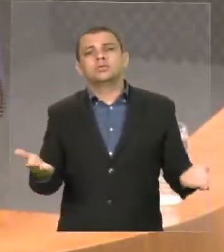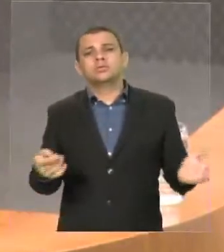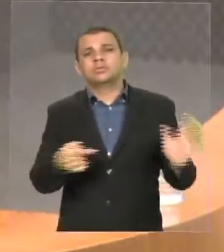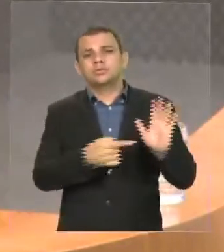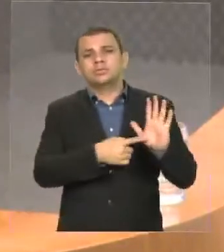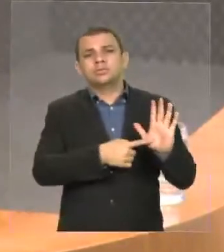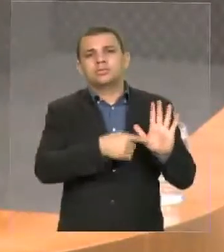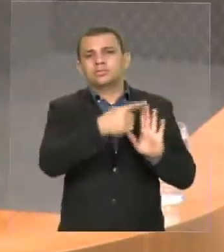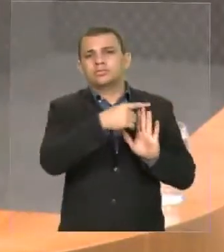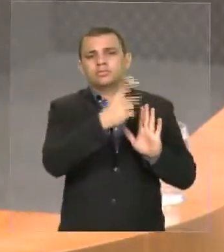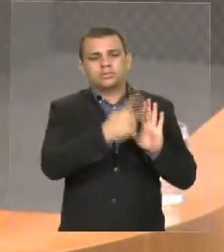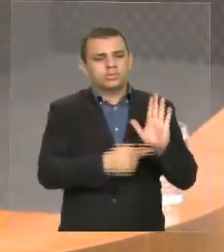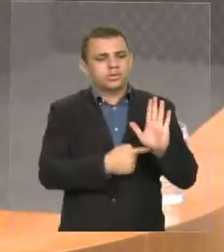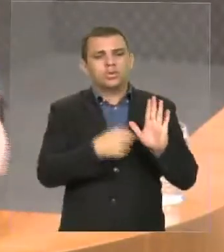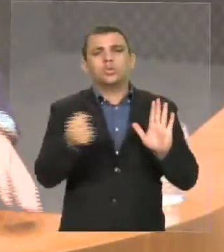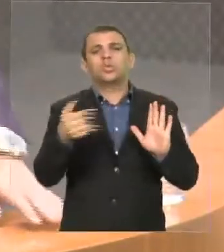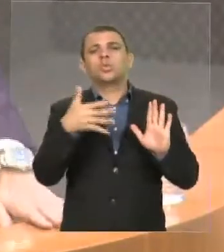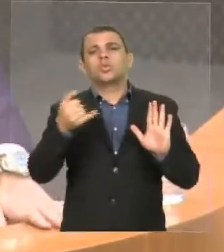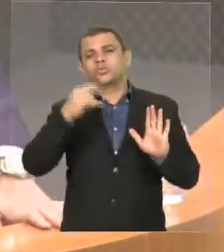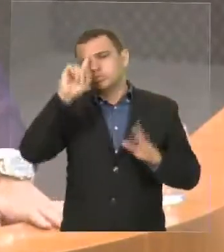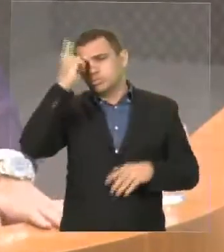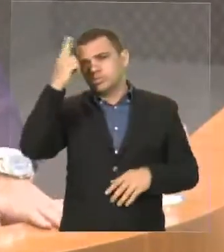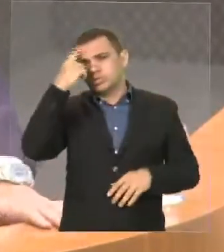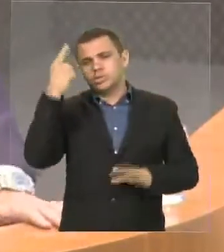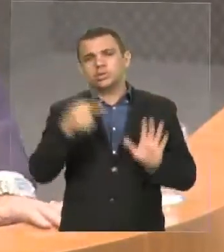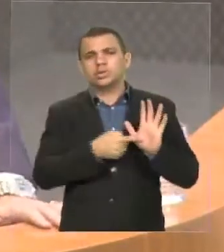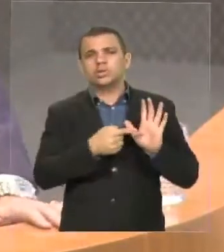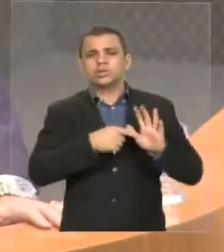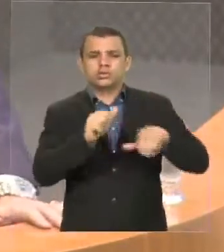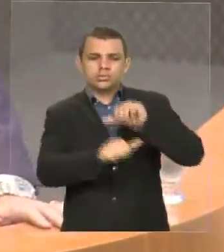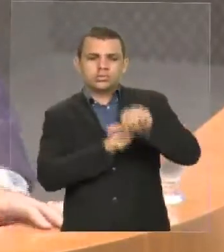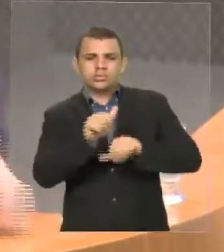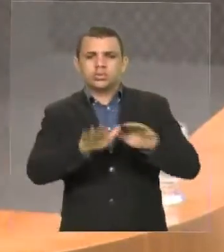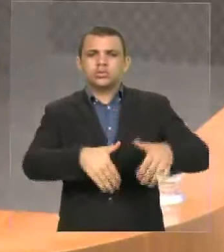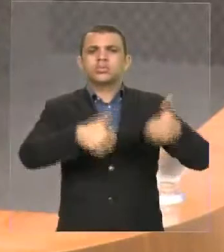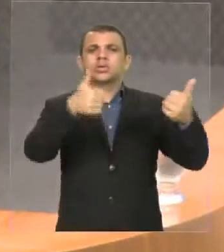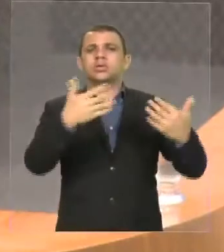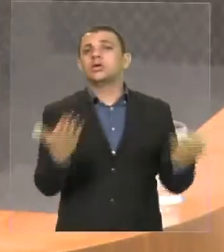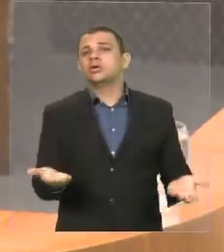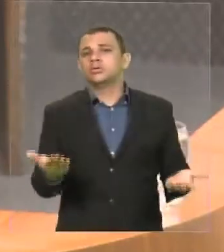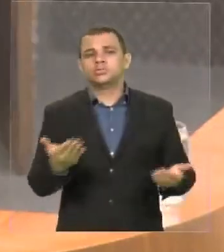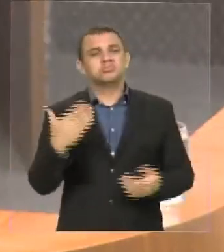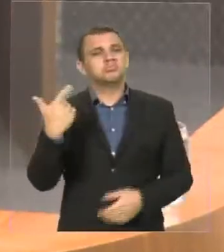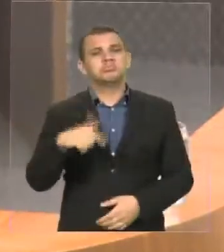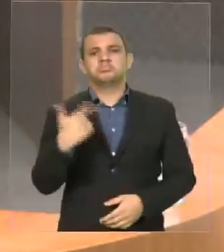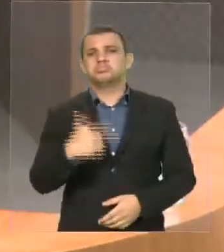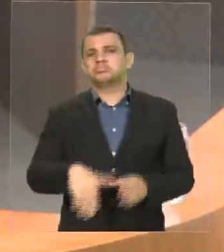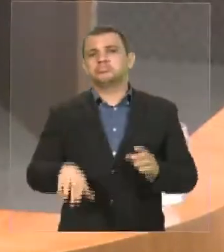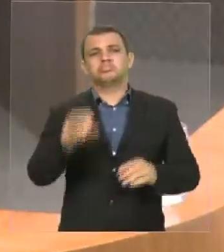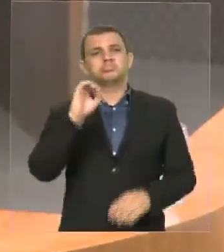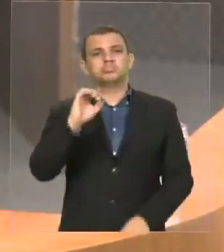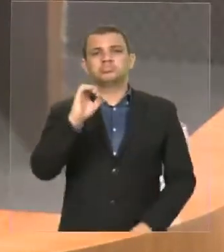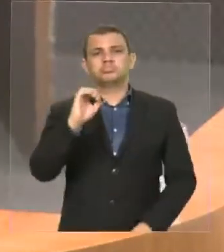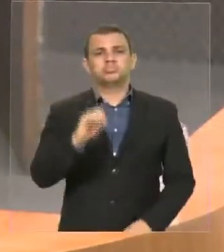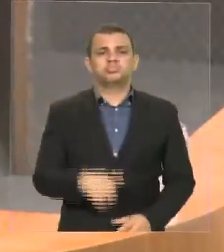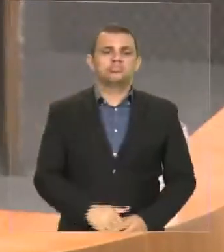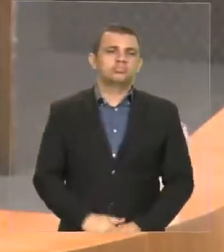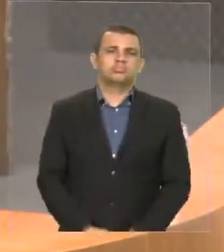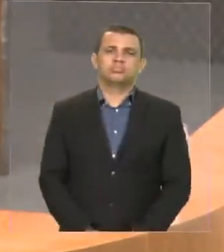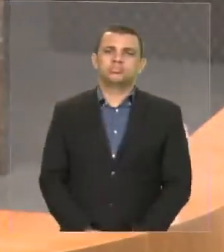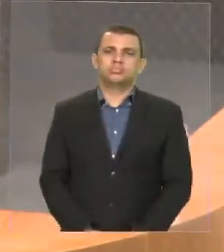trazendo? As inovações reais que essa peça orçamentária está nos trazendo? Nenhuma. Zero. Zero.